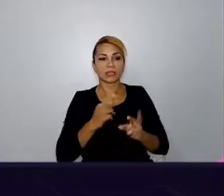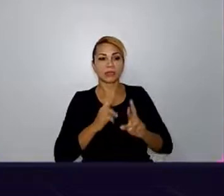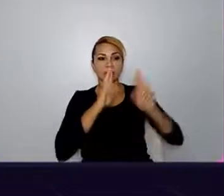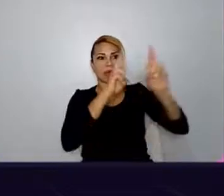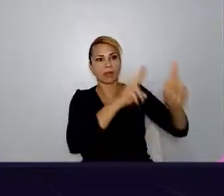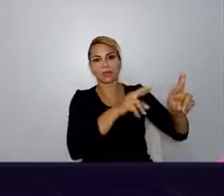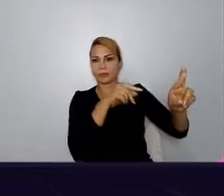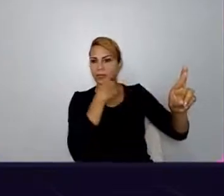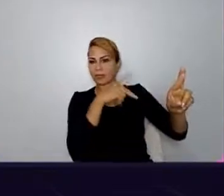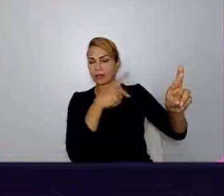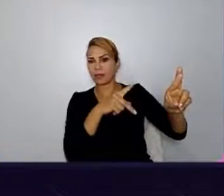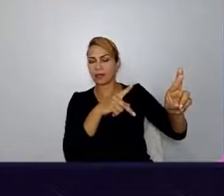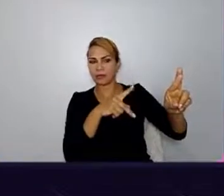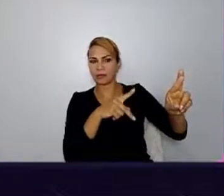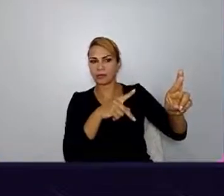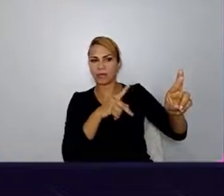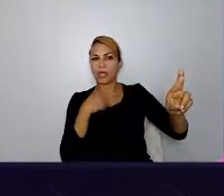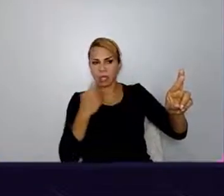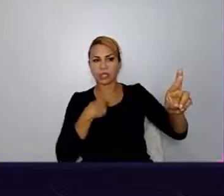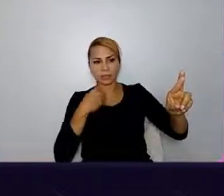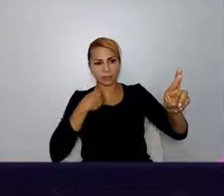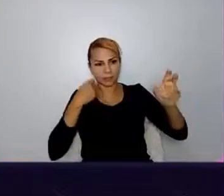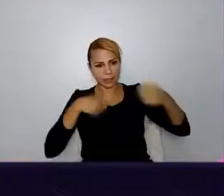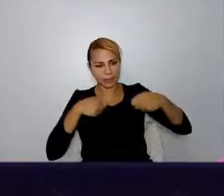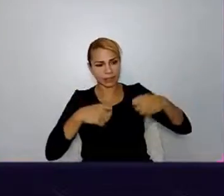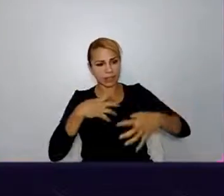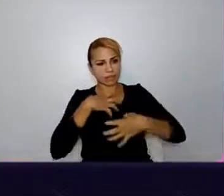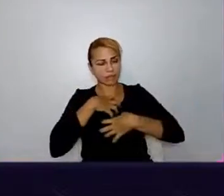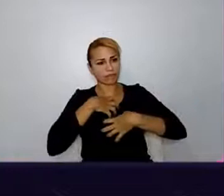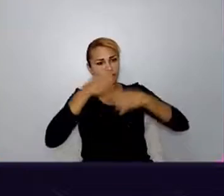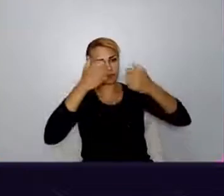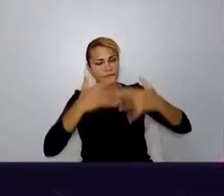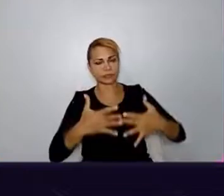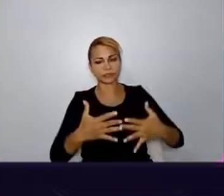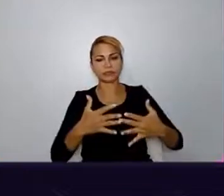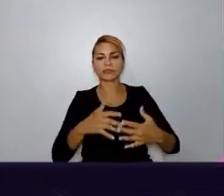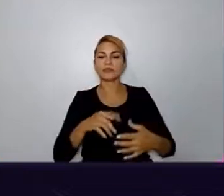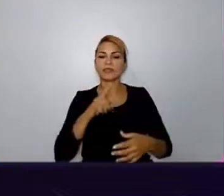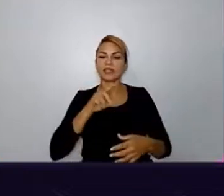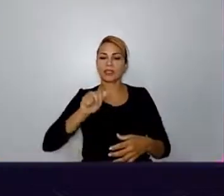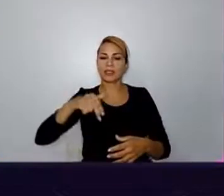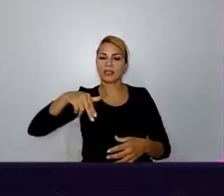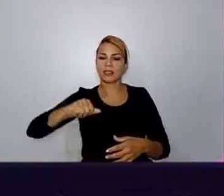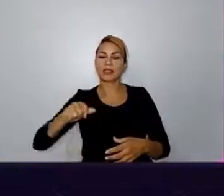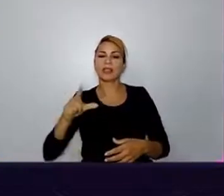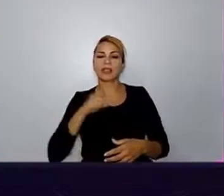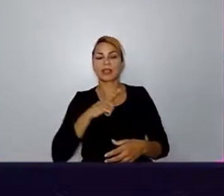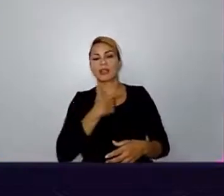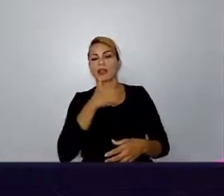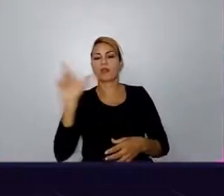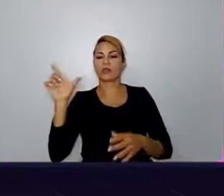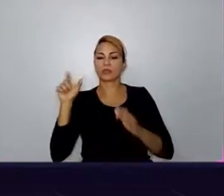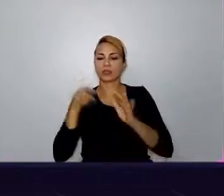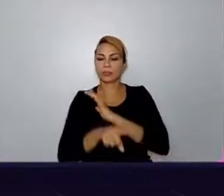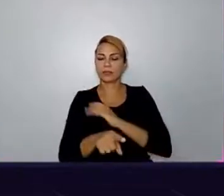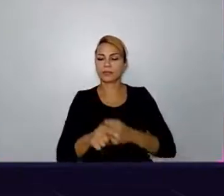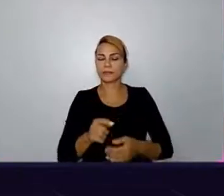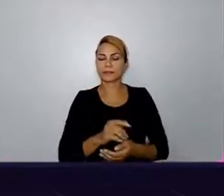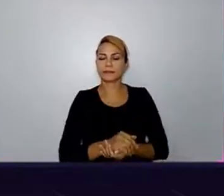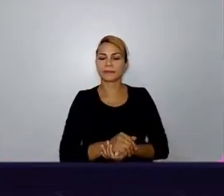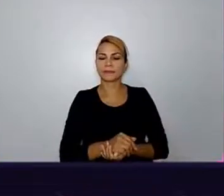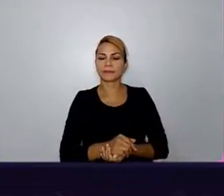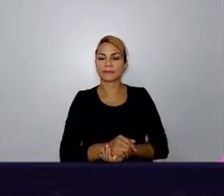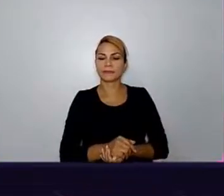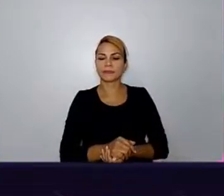sentindo, né? Sim. Ana, eu tenho uma pergunta muito relevante aqui da